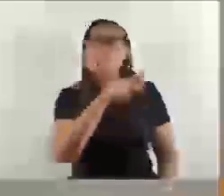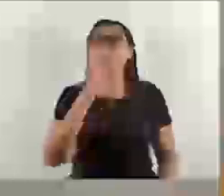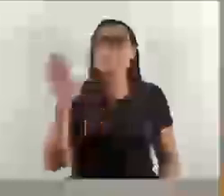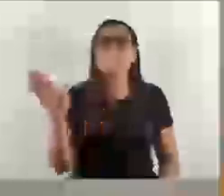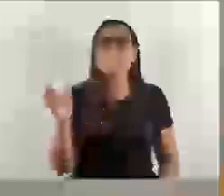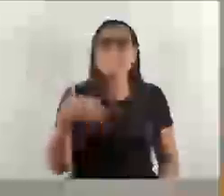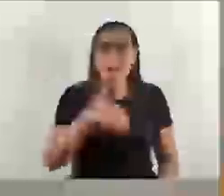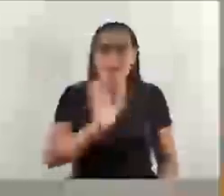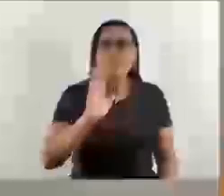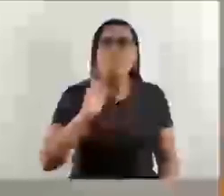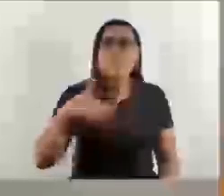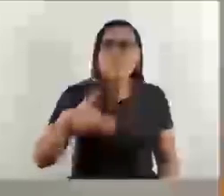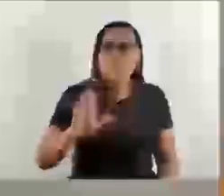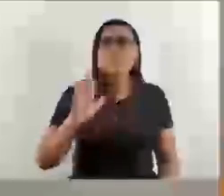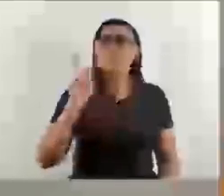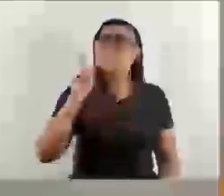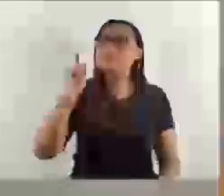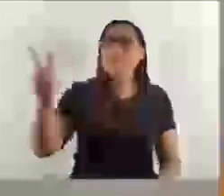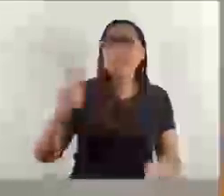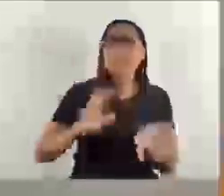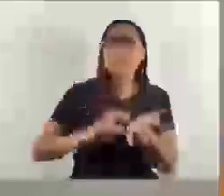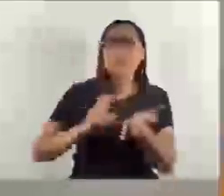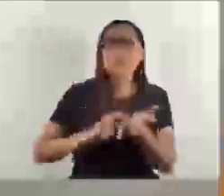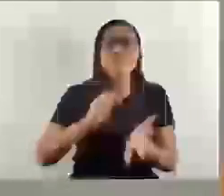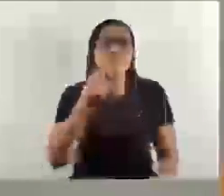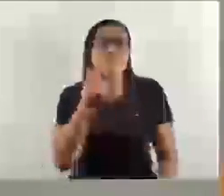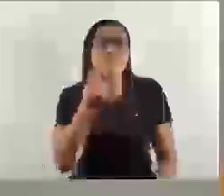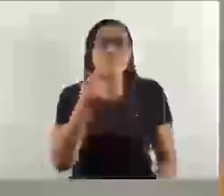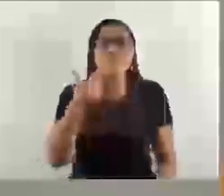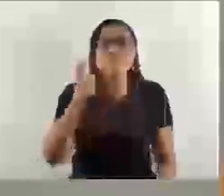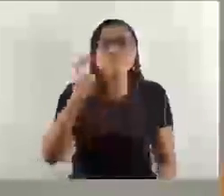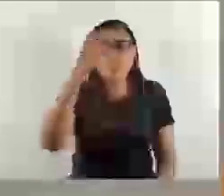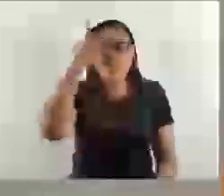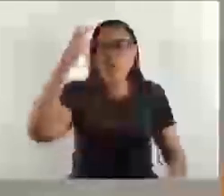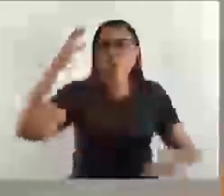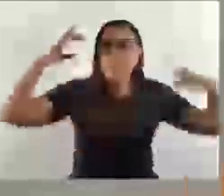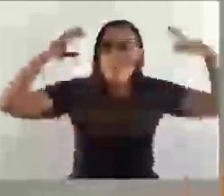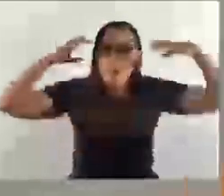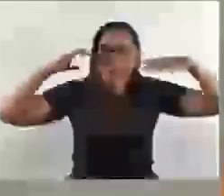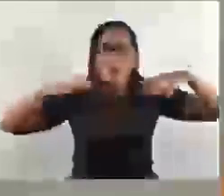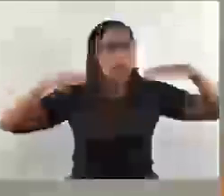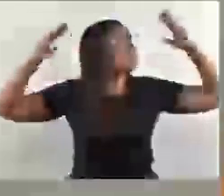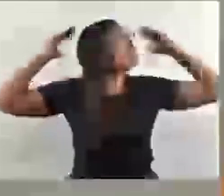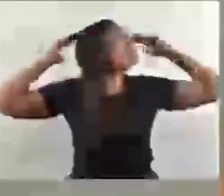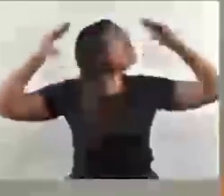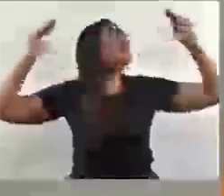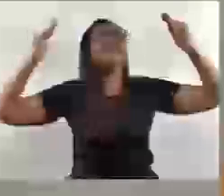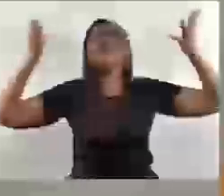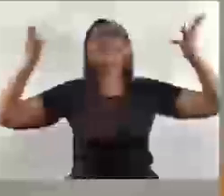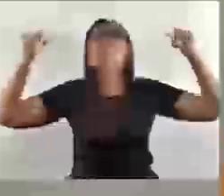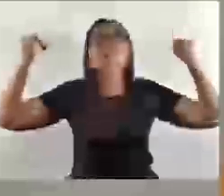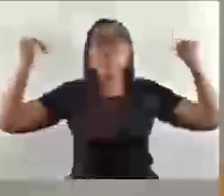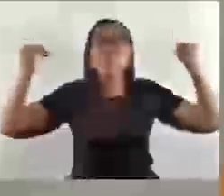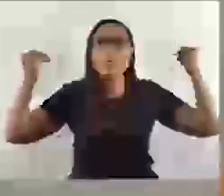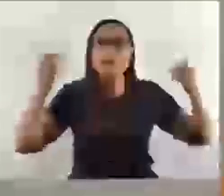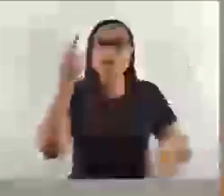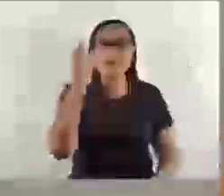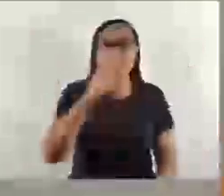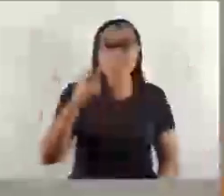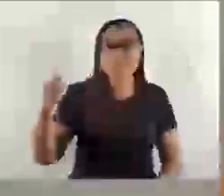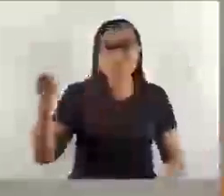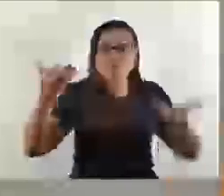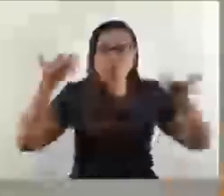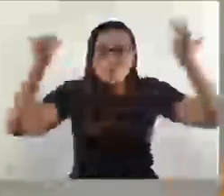de manhã é 20, 25 pessoas na chuva, e já faz mais de três meses que foi retirado e não foi recolocado